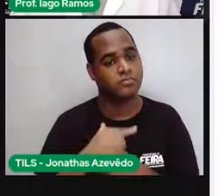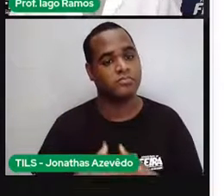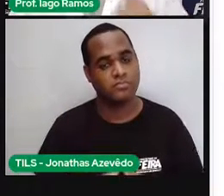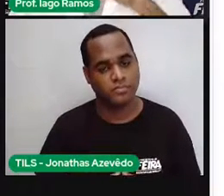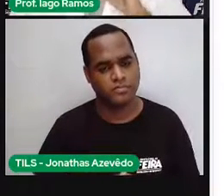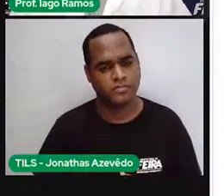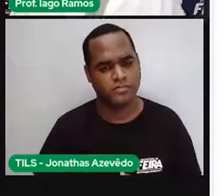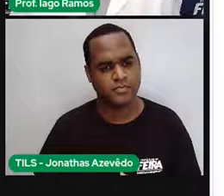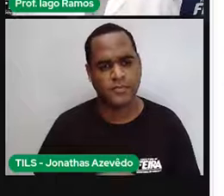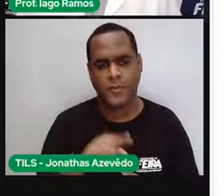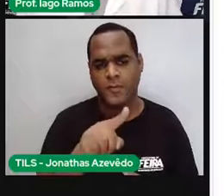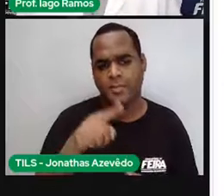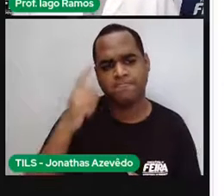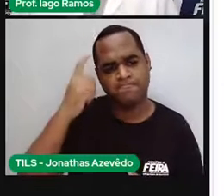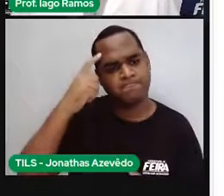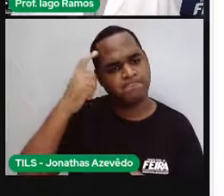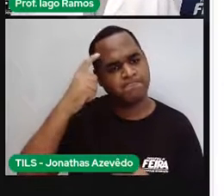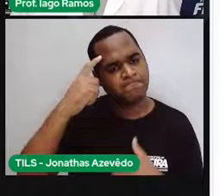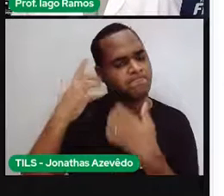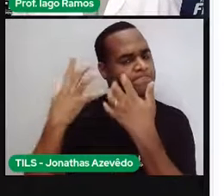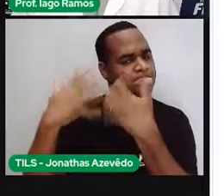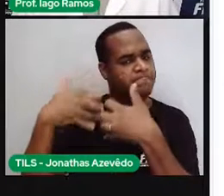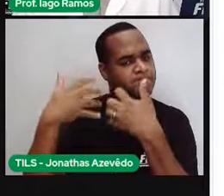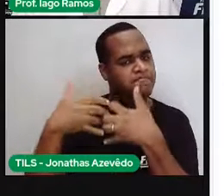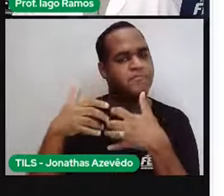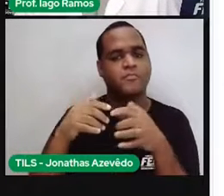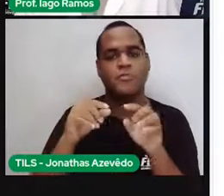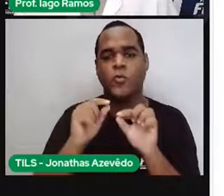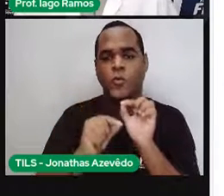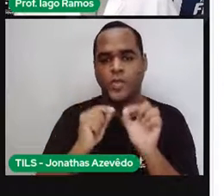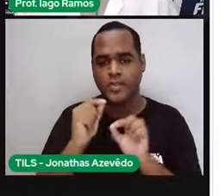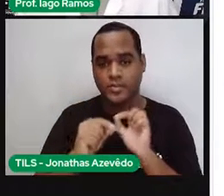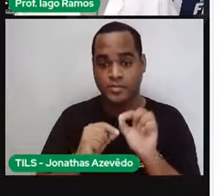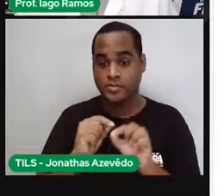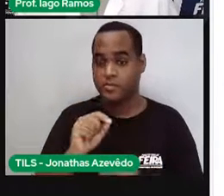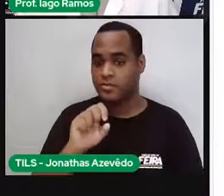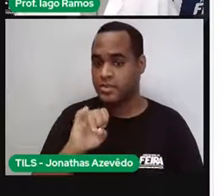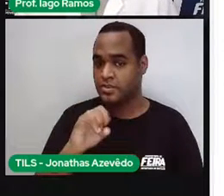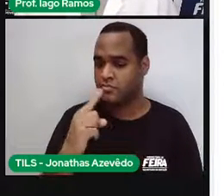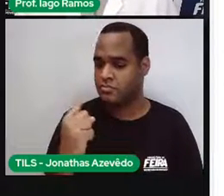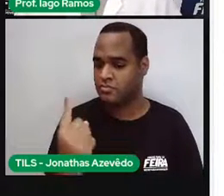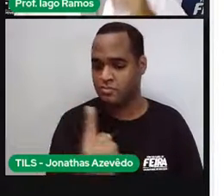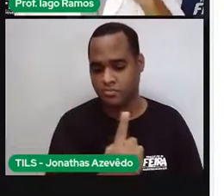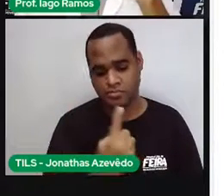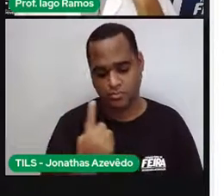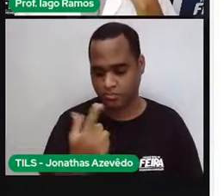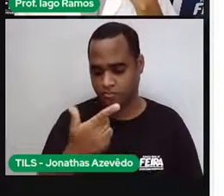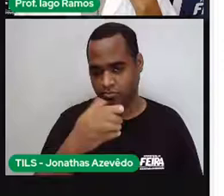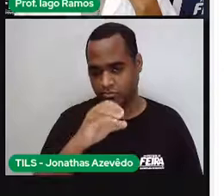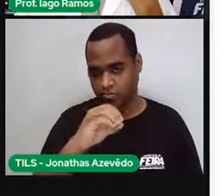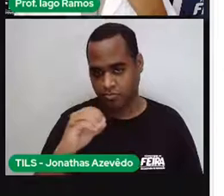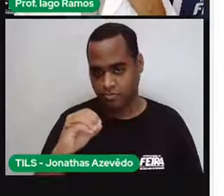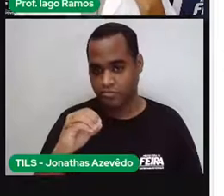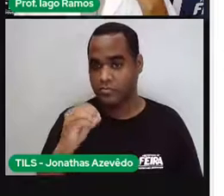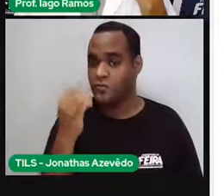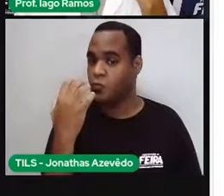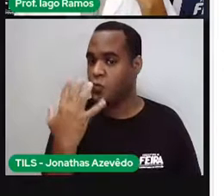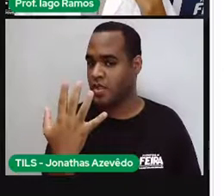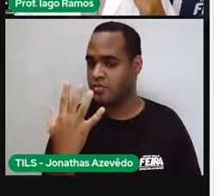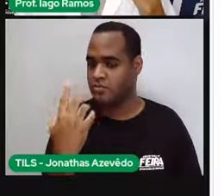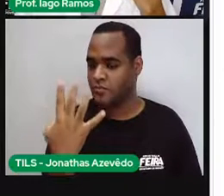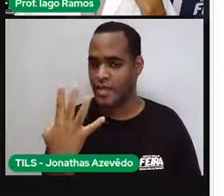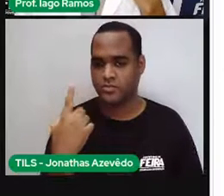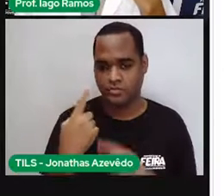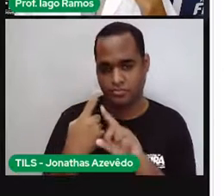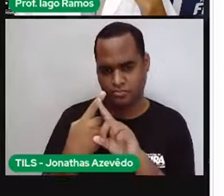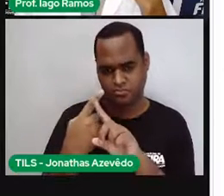Você pode pensar assim também. Olha só o que me ocorreu agora. Professor, se uma volta é 200, 4 voltas é 4 de 1.